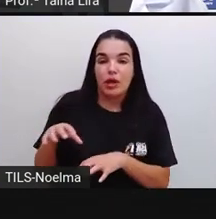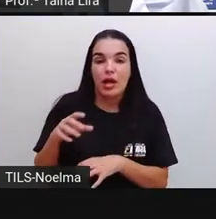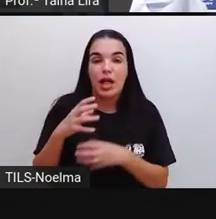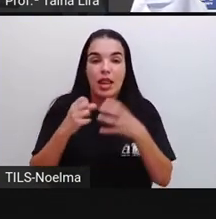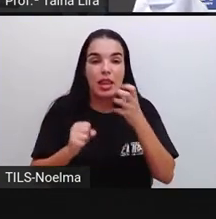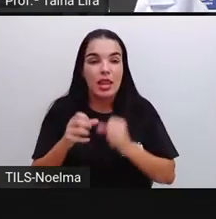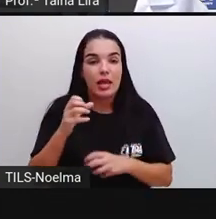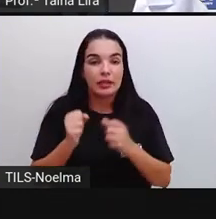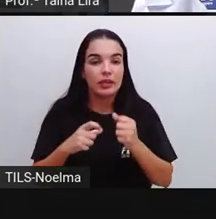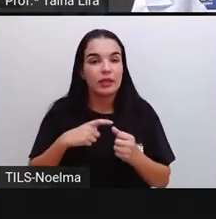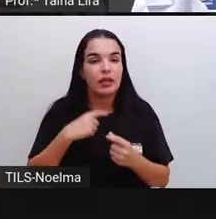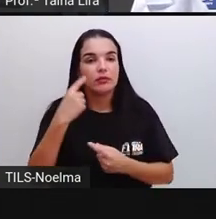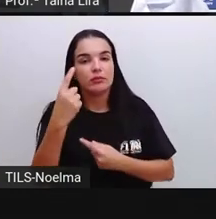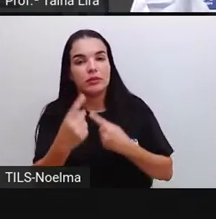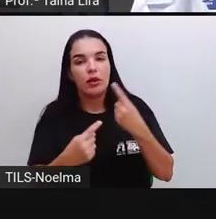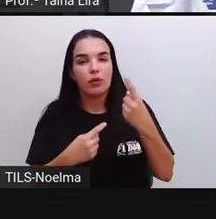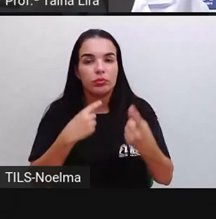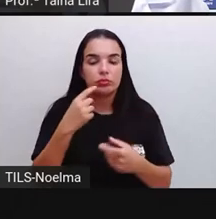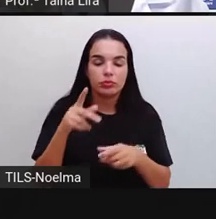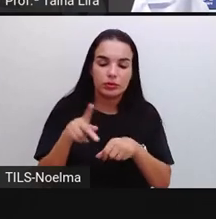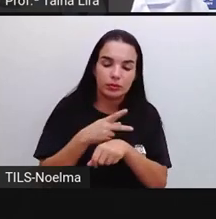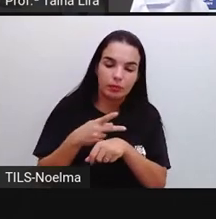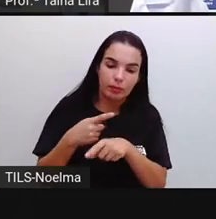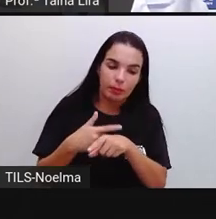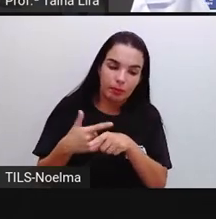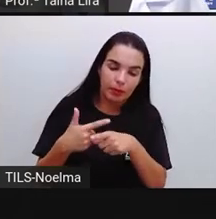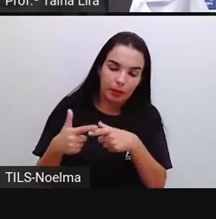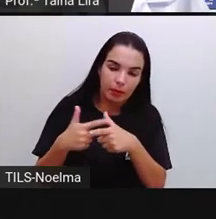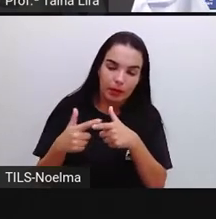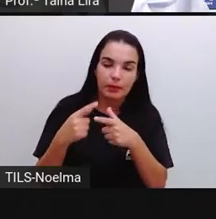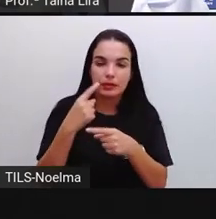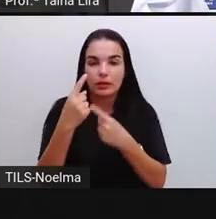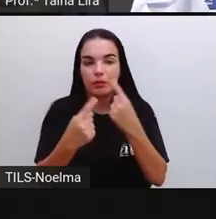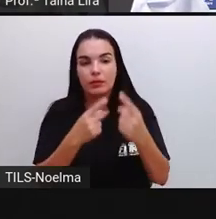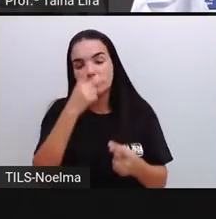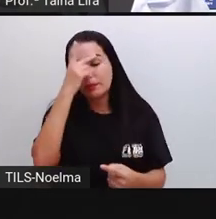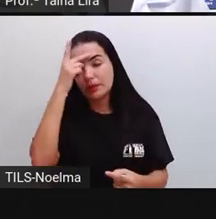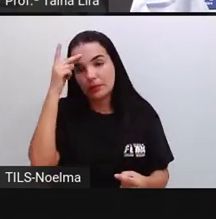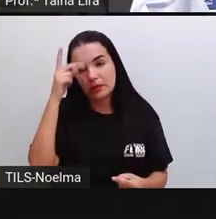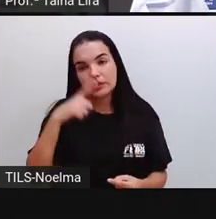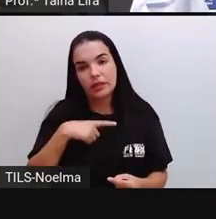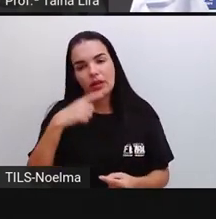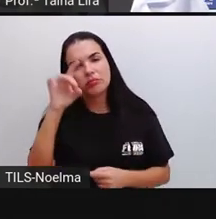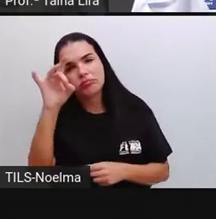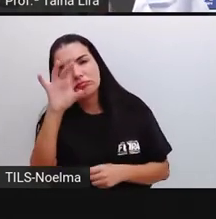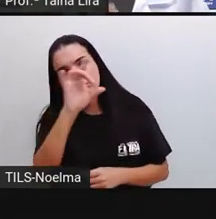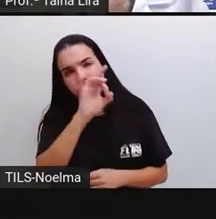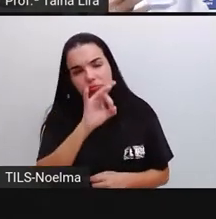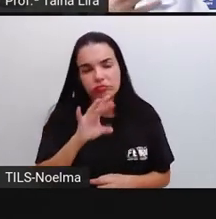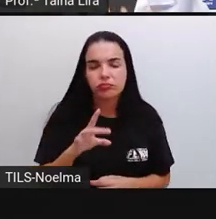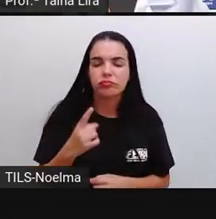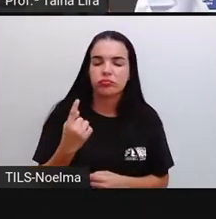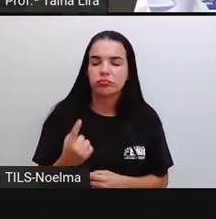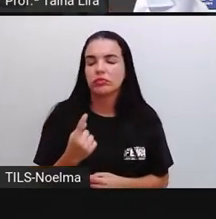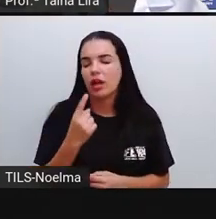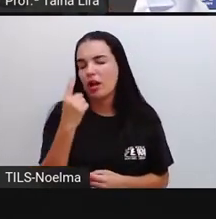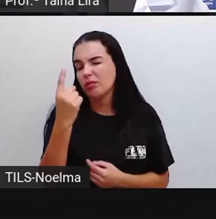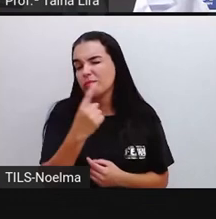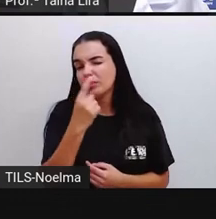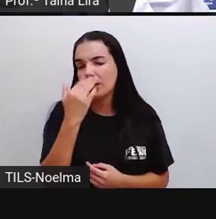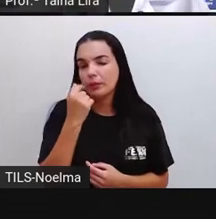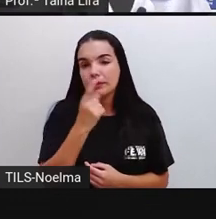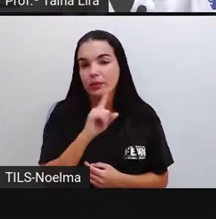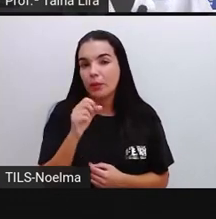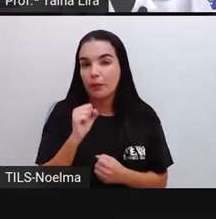são algumas condições, né? De algumas pessoas que têm alguns alimentos que elas não podem comer.